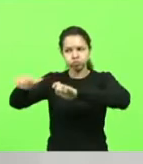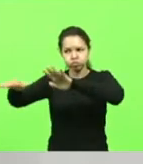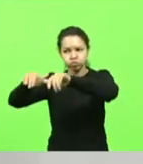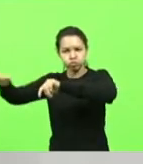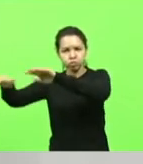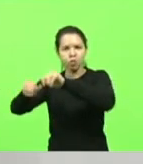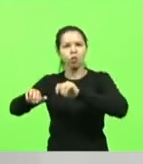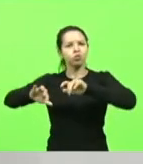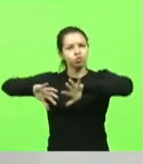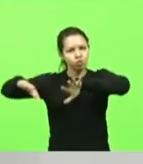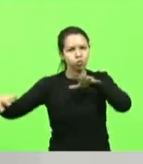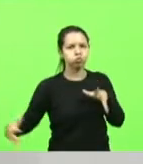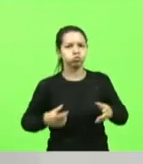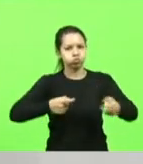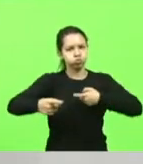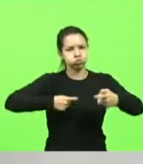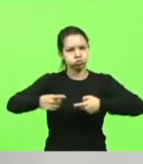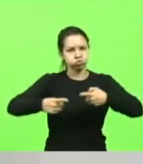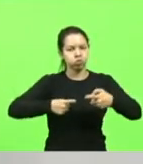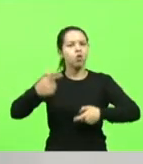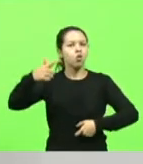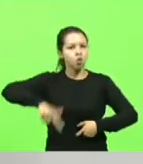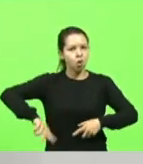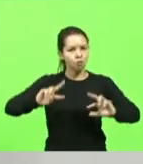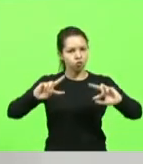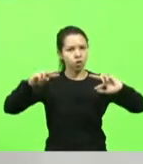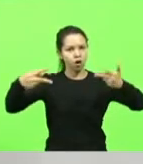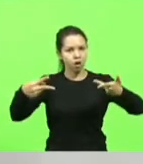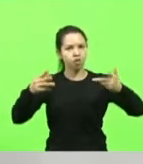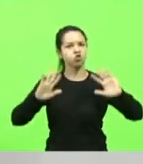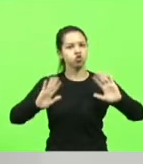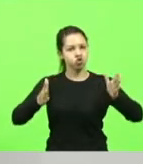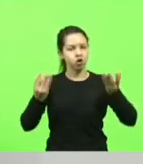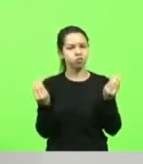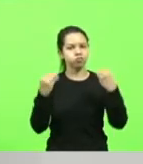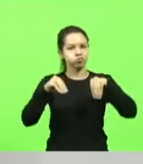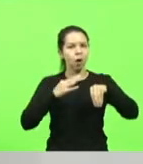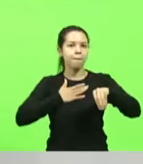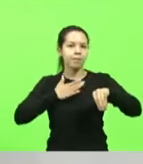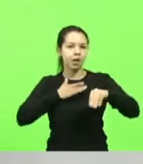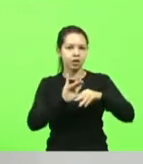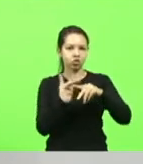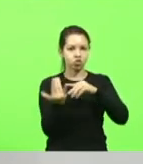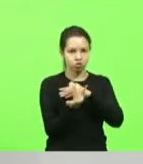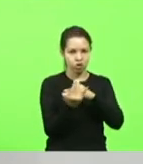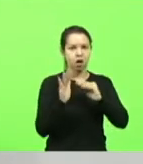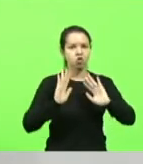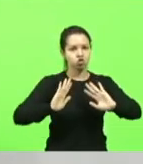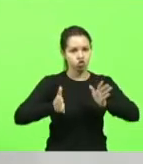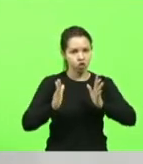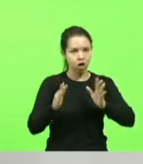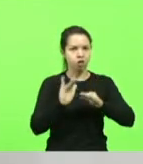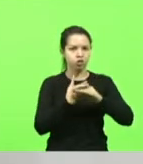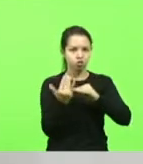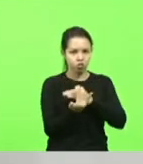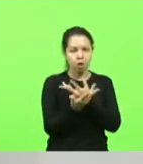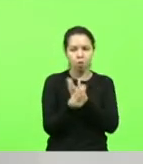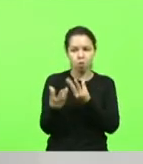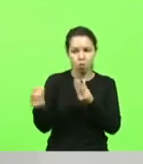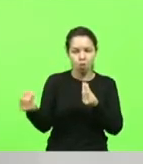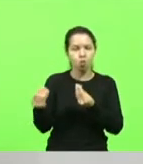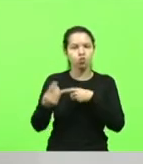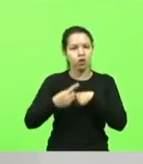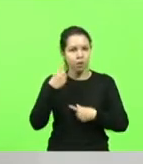mesmo. Mais uma vez, o link já está disponibilizado na minha rede social, na rede social de vários deputados ali,